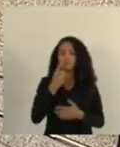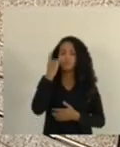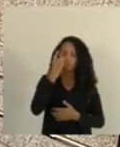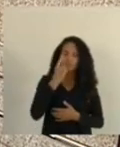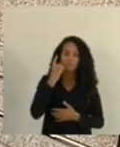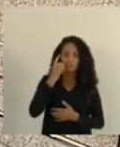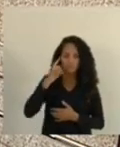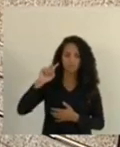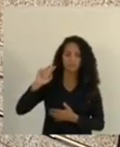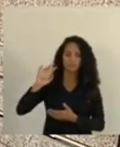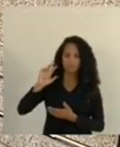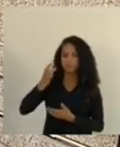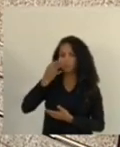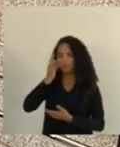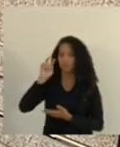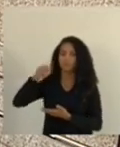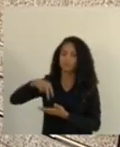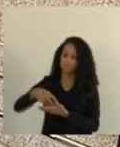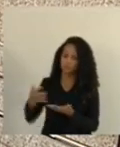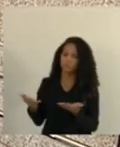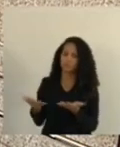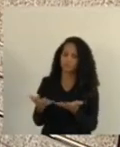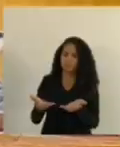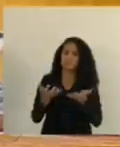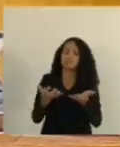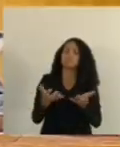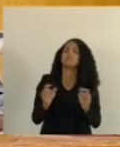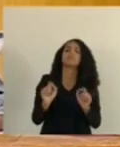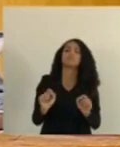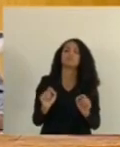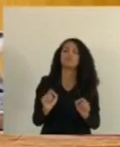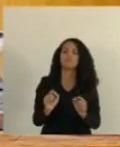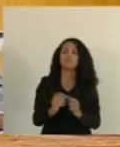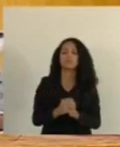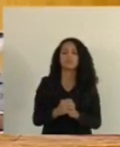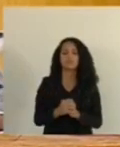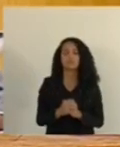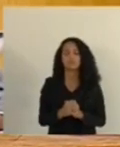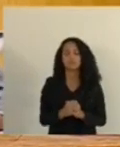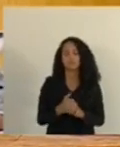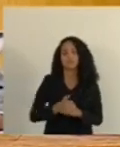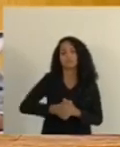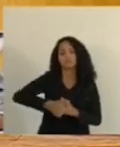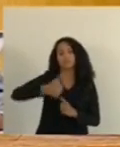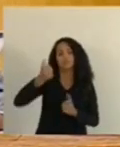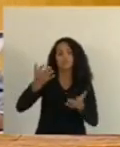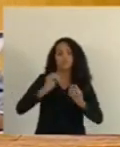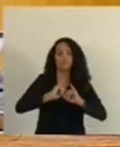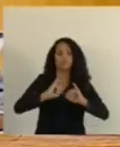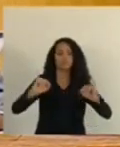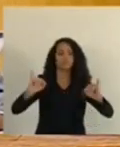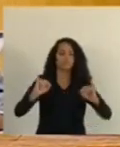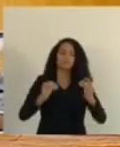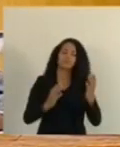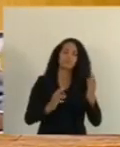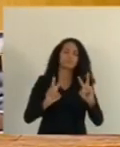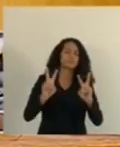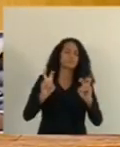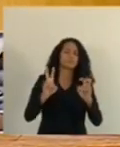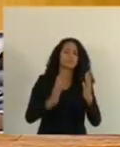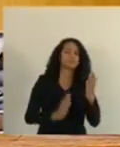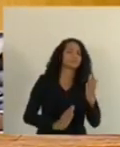se encontram na Casa de Leis também, eu quero aqui, primeiramente, dizer sobre a aprovação